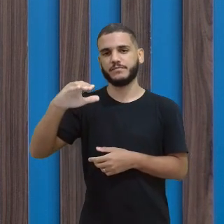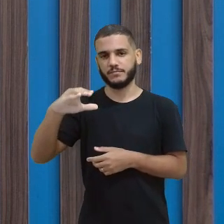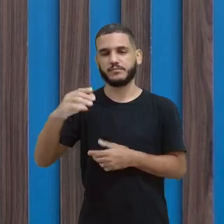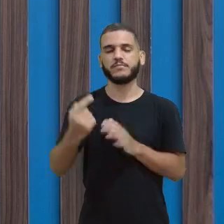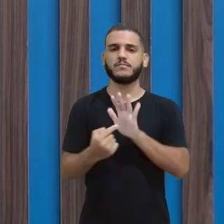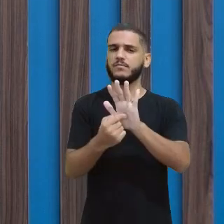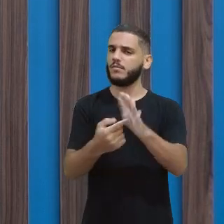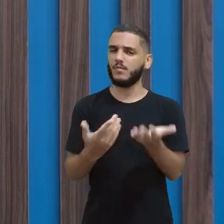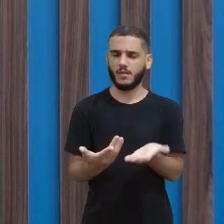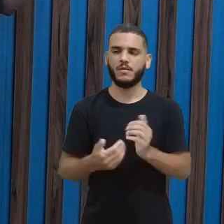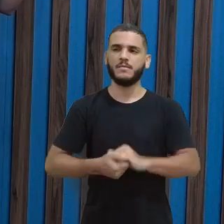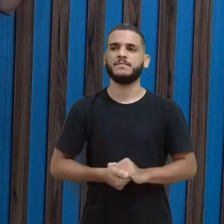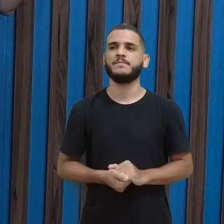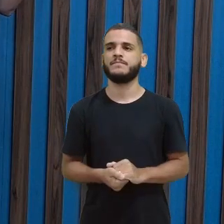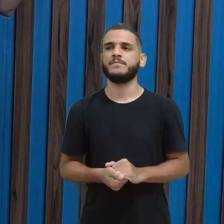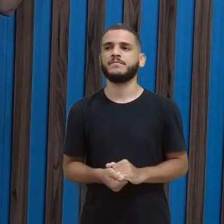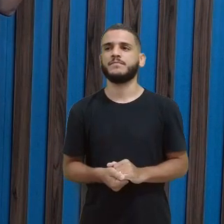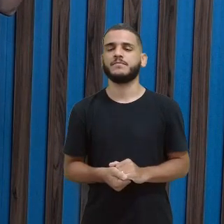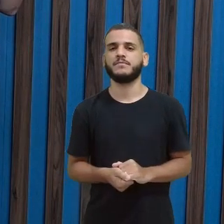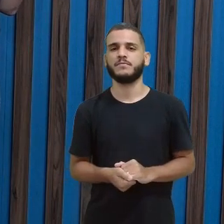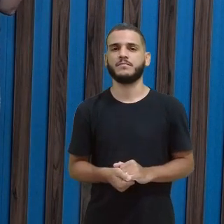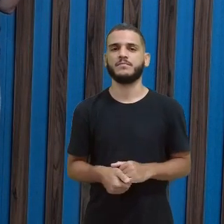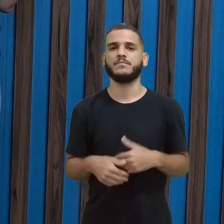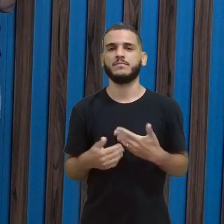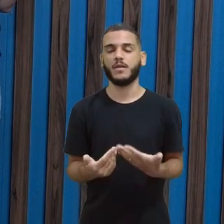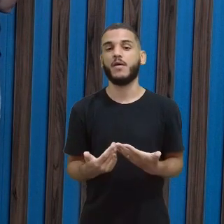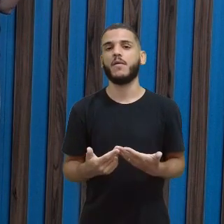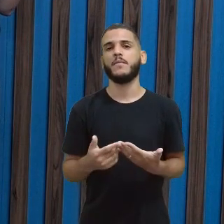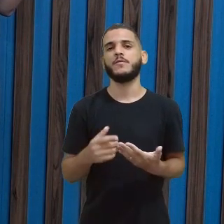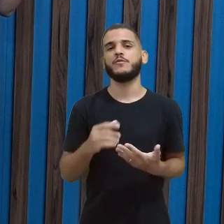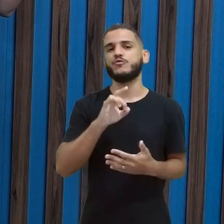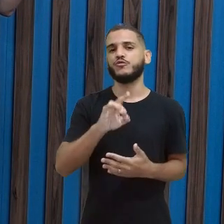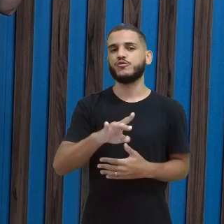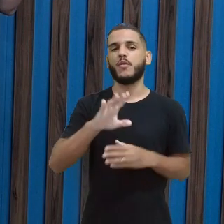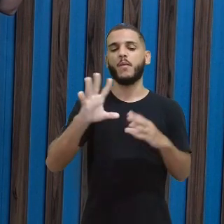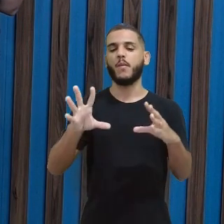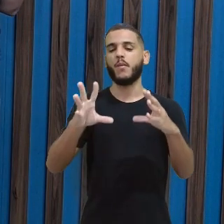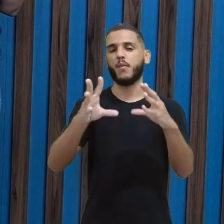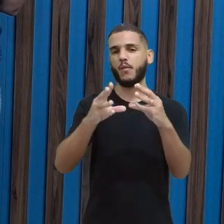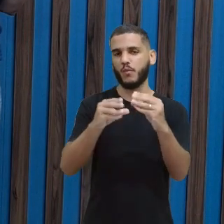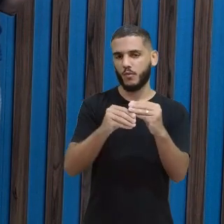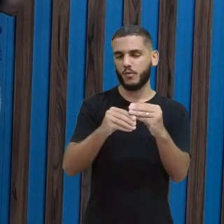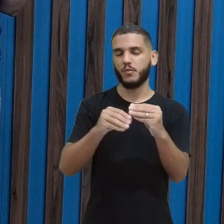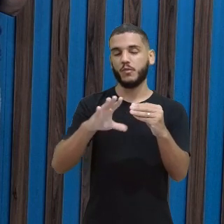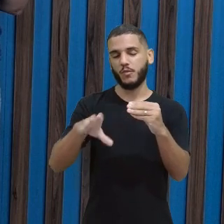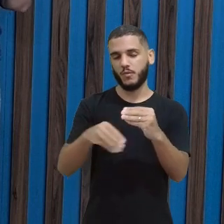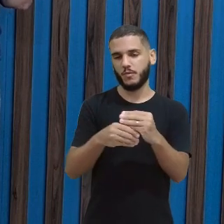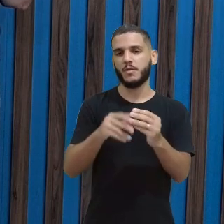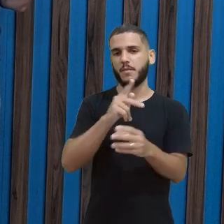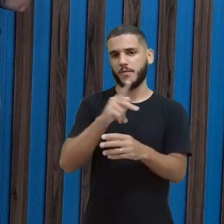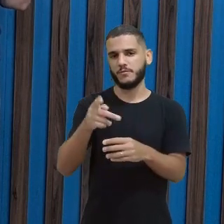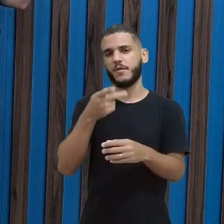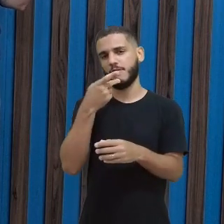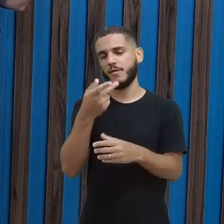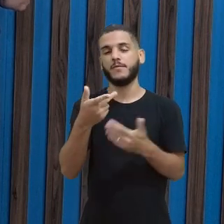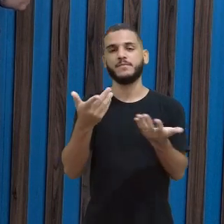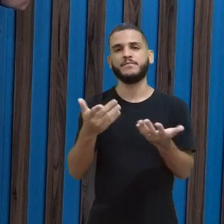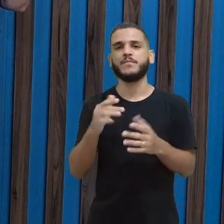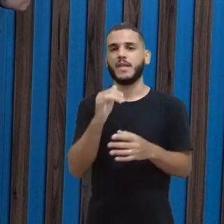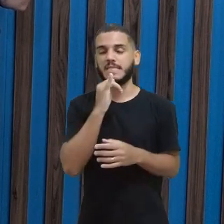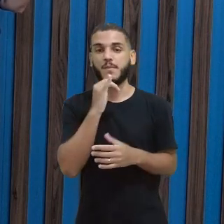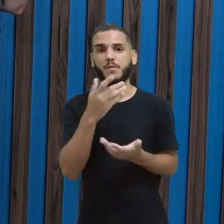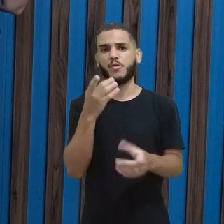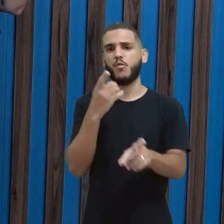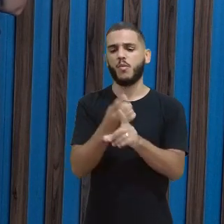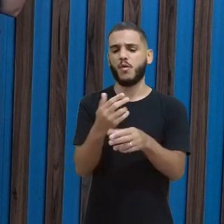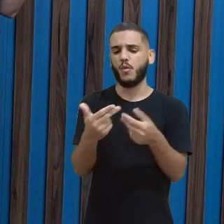não é, Carol? Pois é. E só para fechar esse raciocínio da professora Isabel, né, com relação a não descobrir tantas